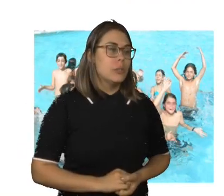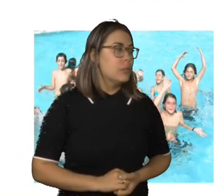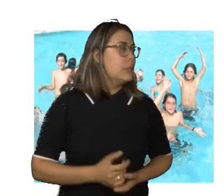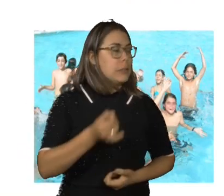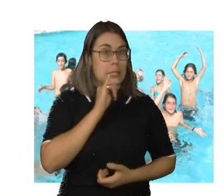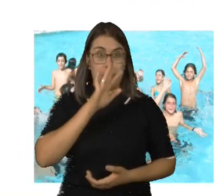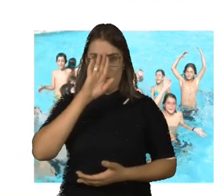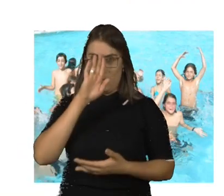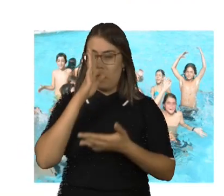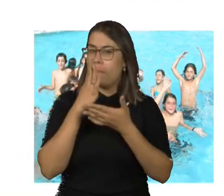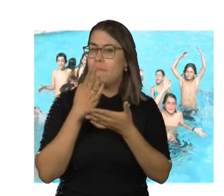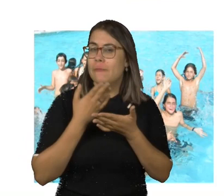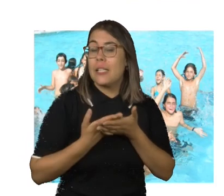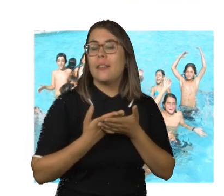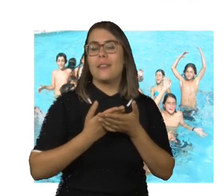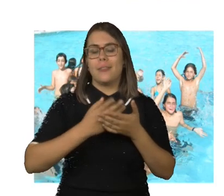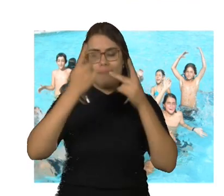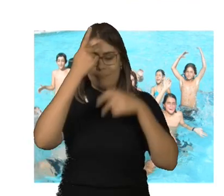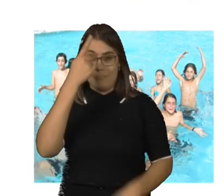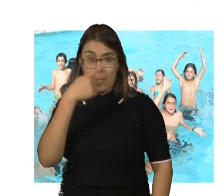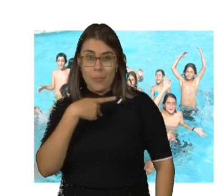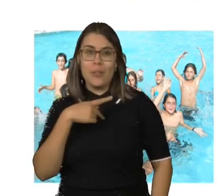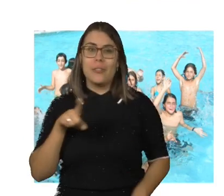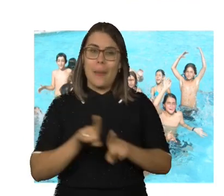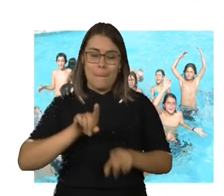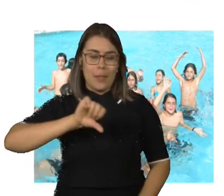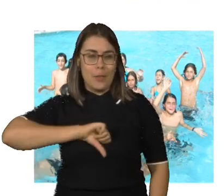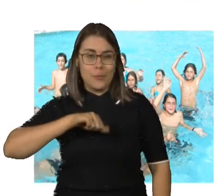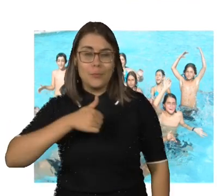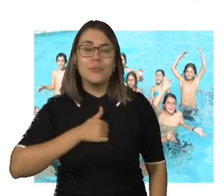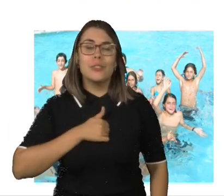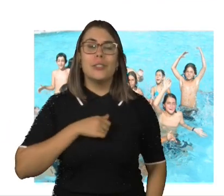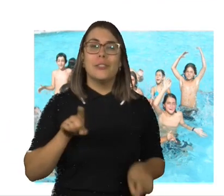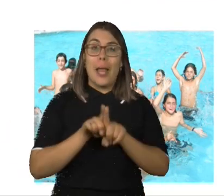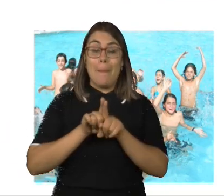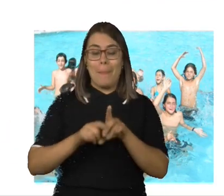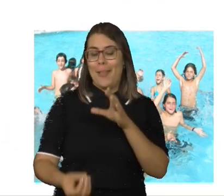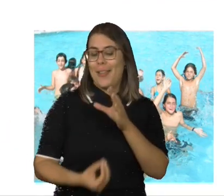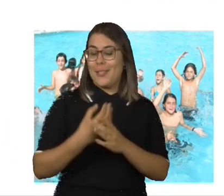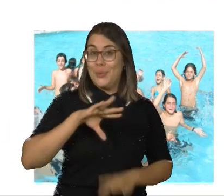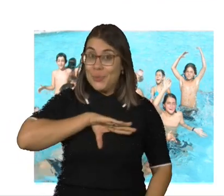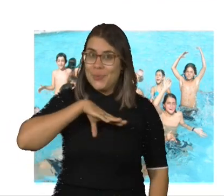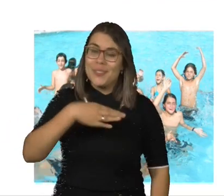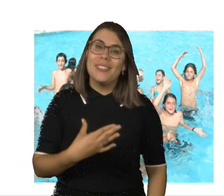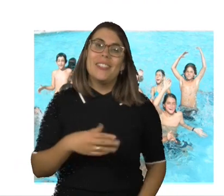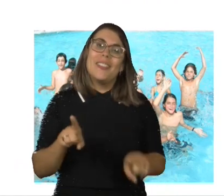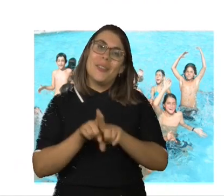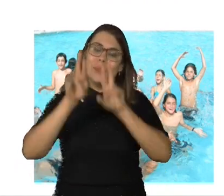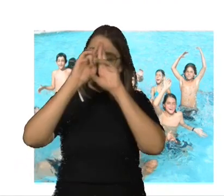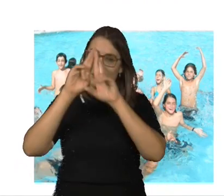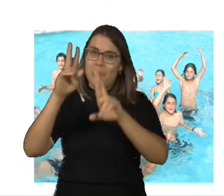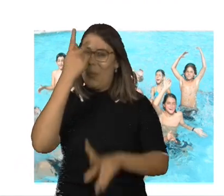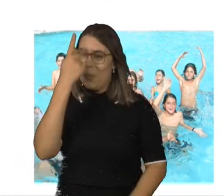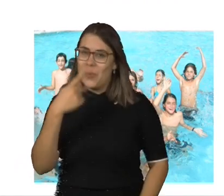autoconfiança e da autoestima, da autonomia, da construção da resiliência e do respeito próprio, que